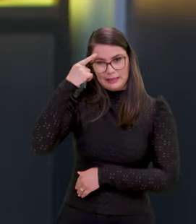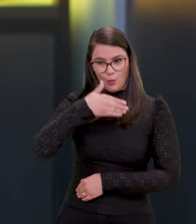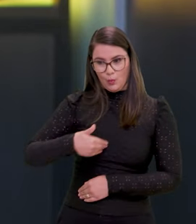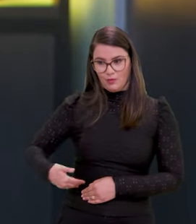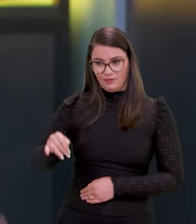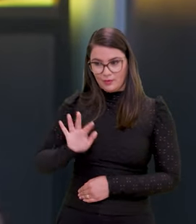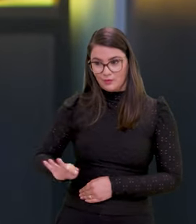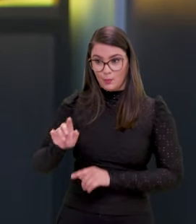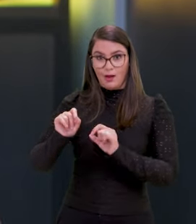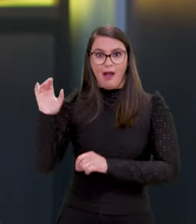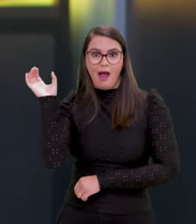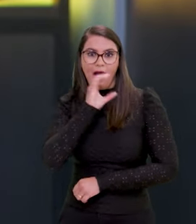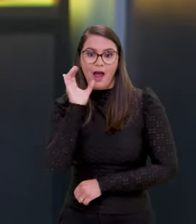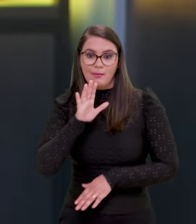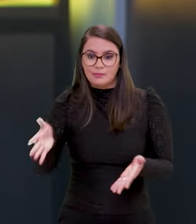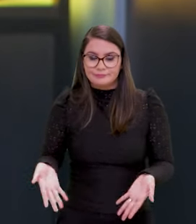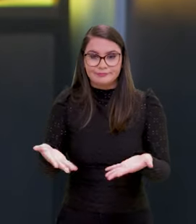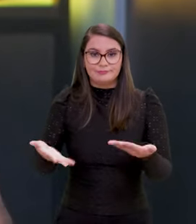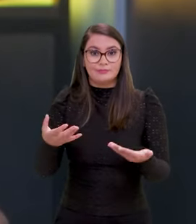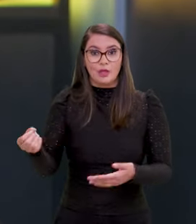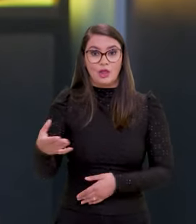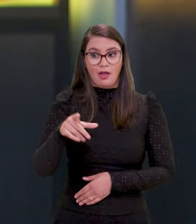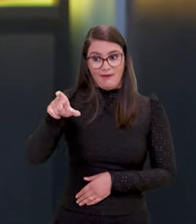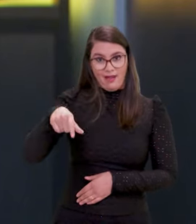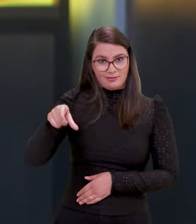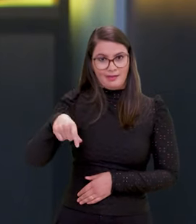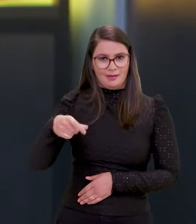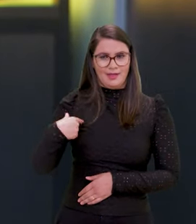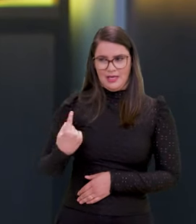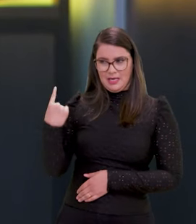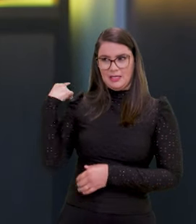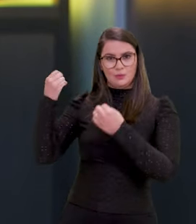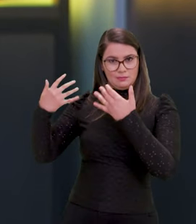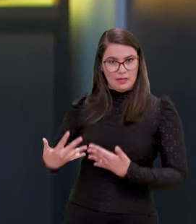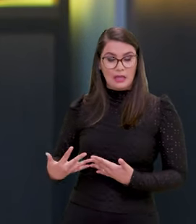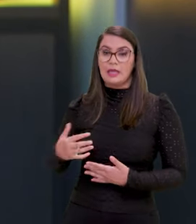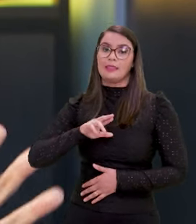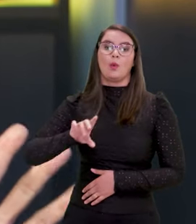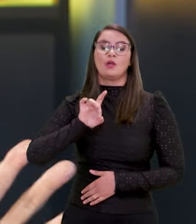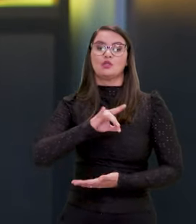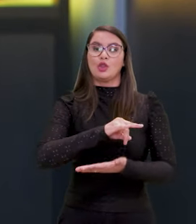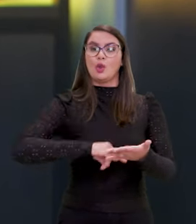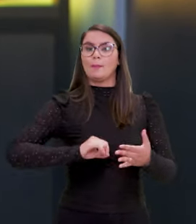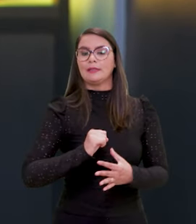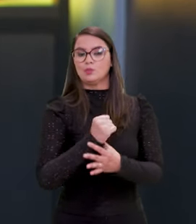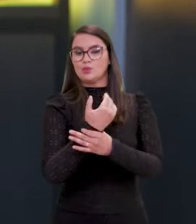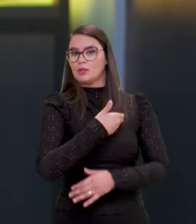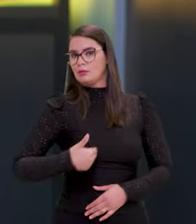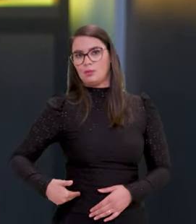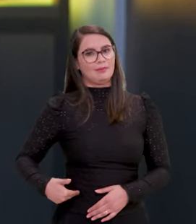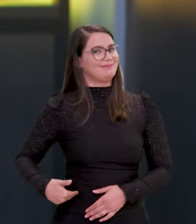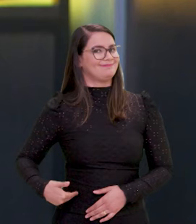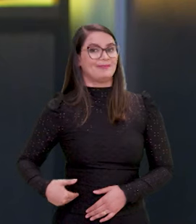do governo federal é acelerar esse processo porque essa nova carteira, como eu disse no primeiro bloco, ela não é só um documento de segurança pública,